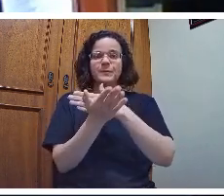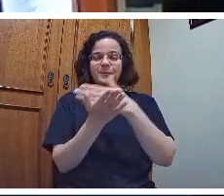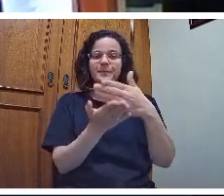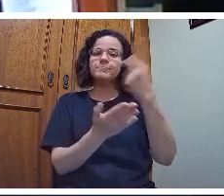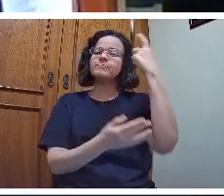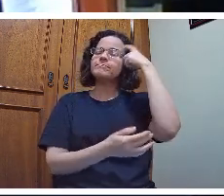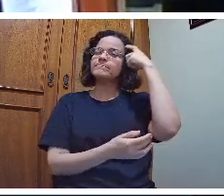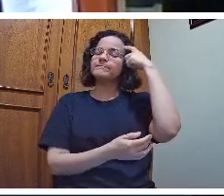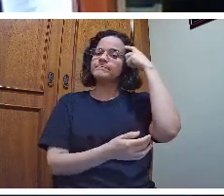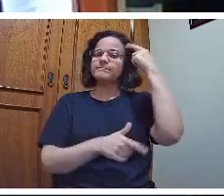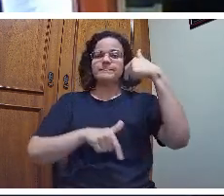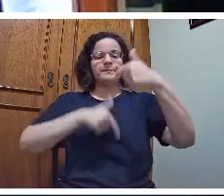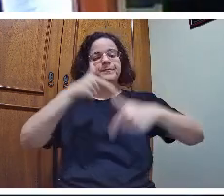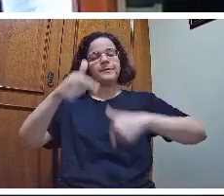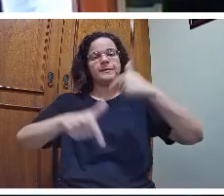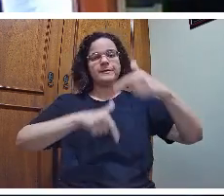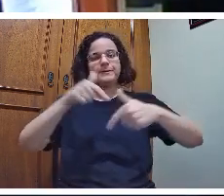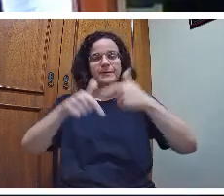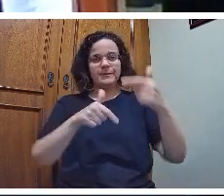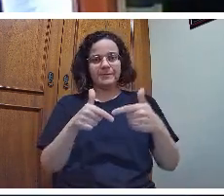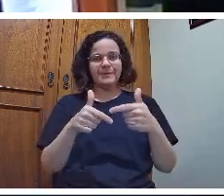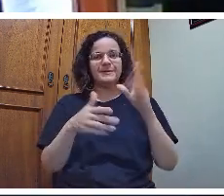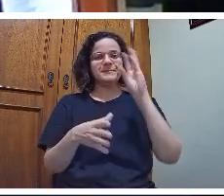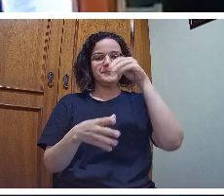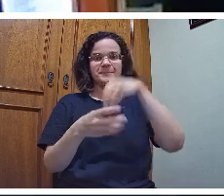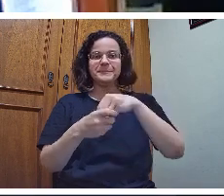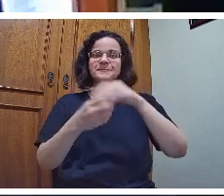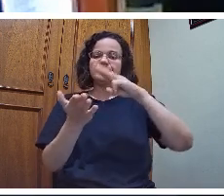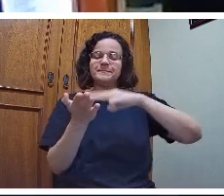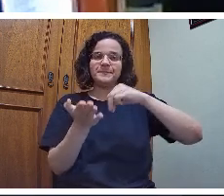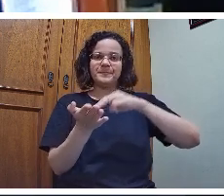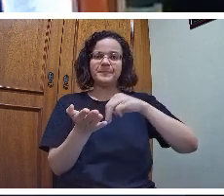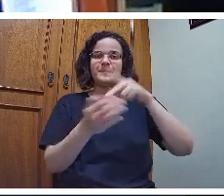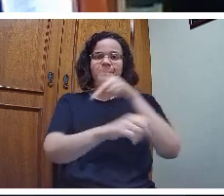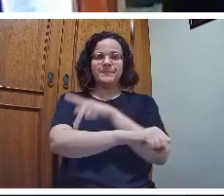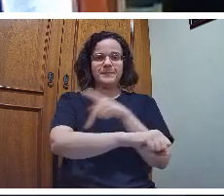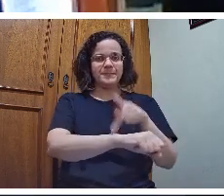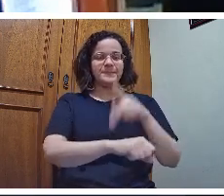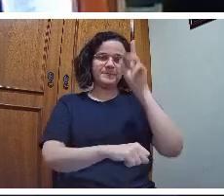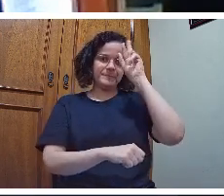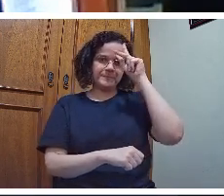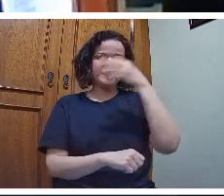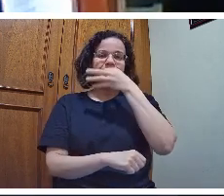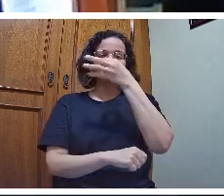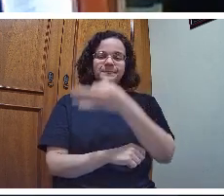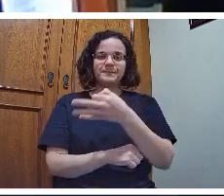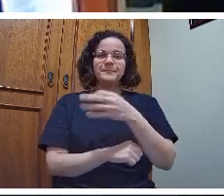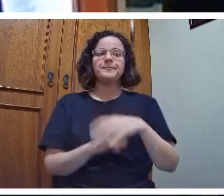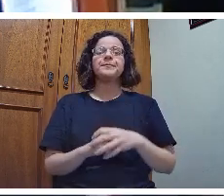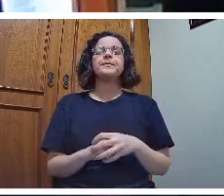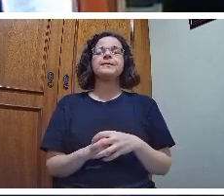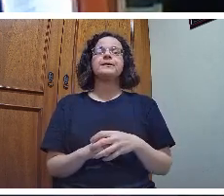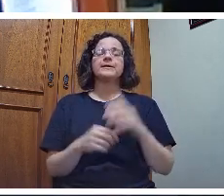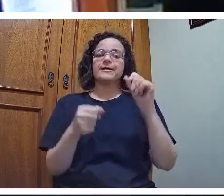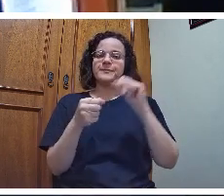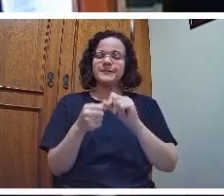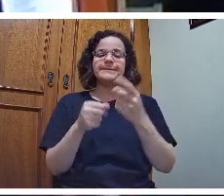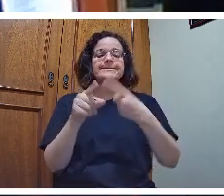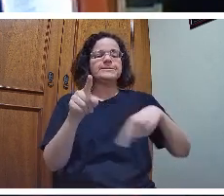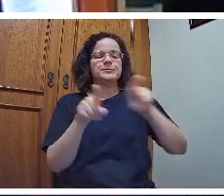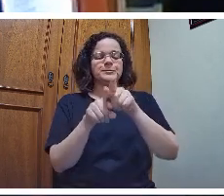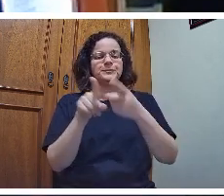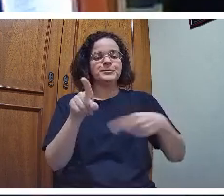comecei a pensar e a trabalhar dentro dessa metodologia da pedagogia histórico-crítica. Fiz,